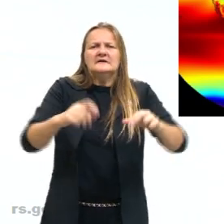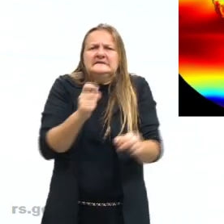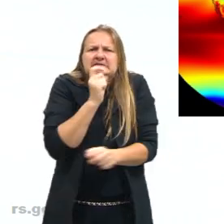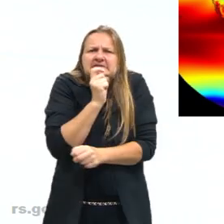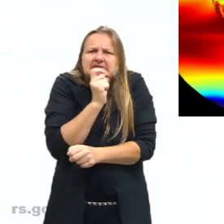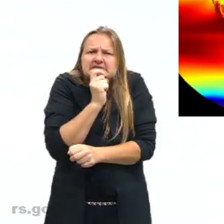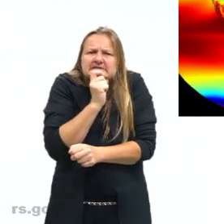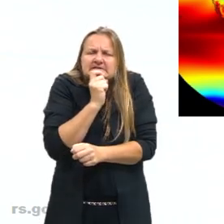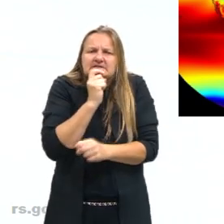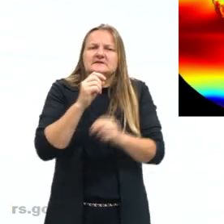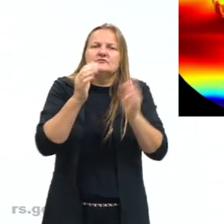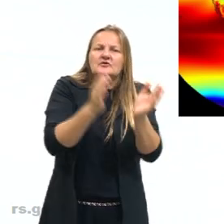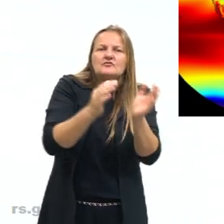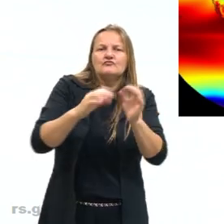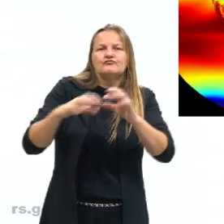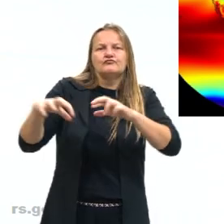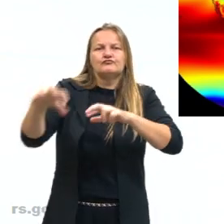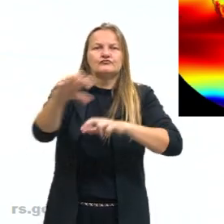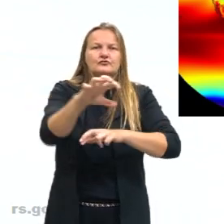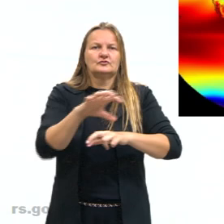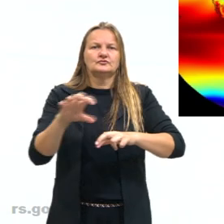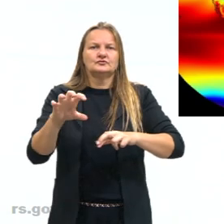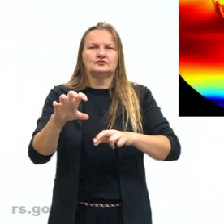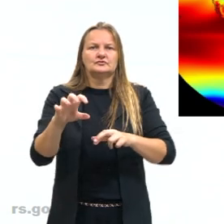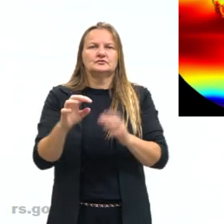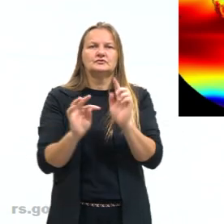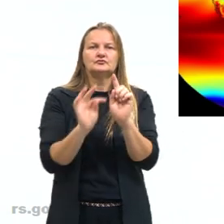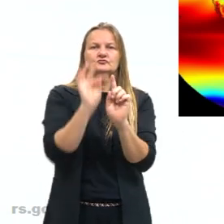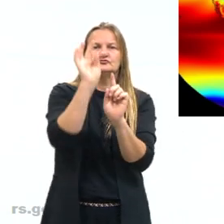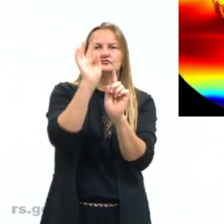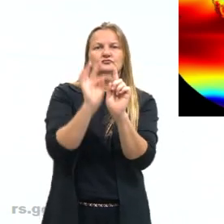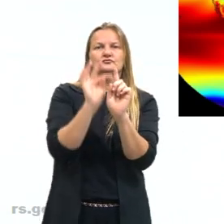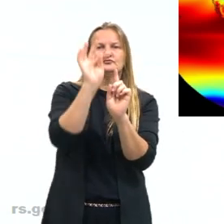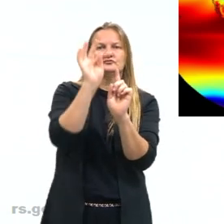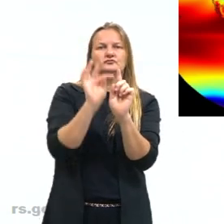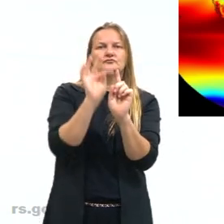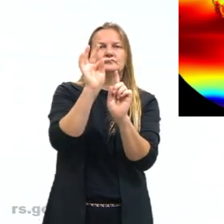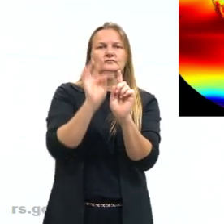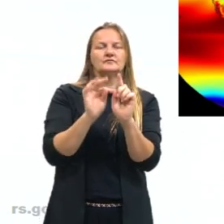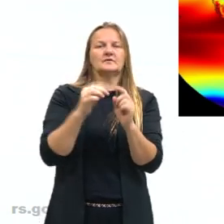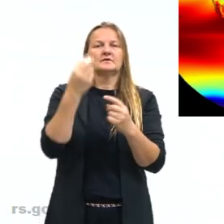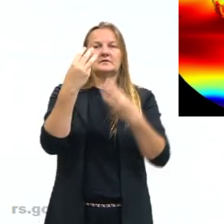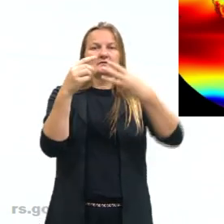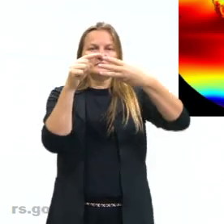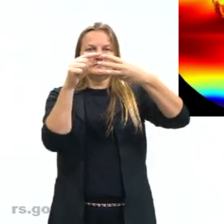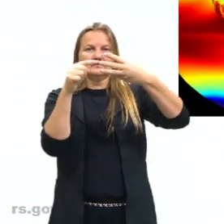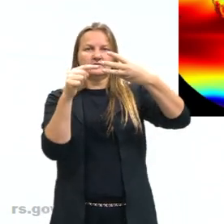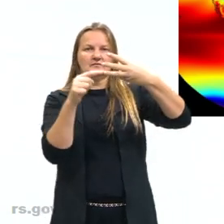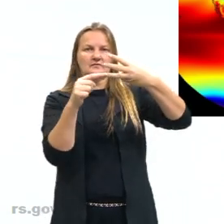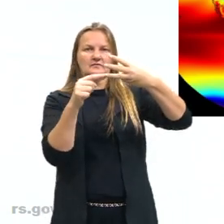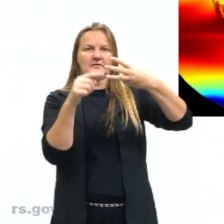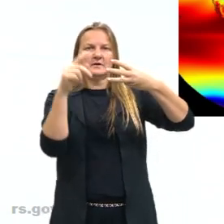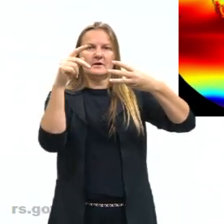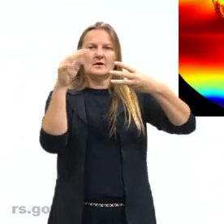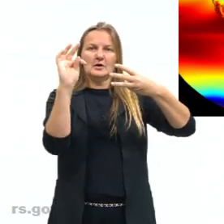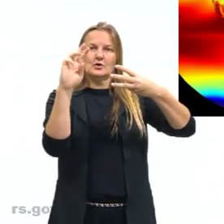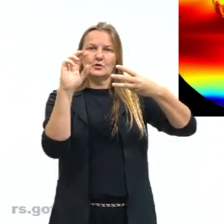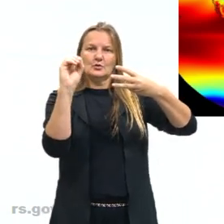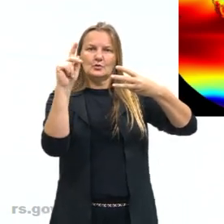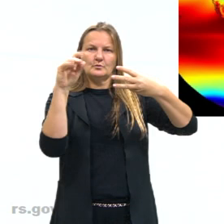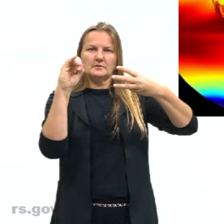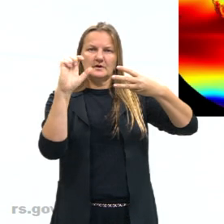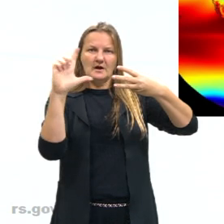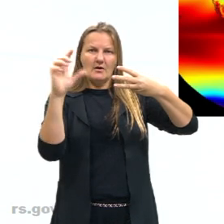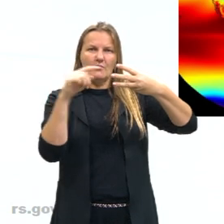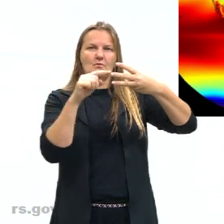zonas térmicas, tá, gurizada, e essas zonas são divididas em três, tropical, temperado e polar. Tropical, então, é bem